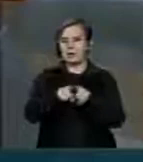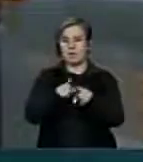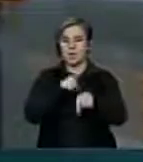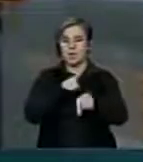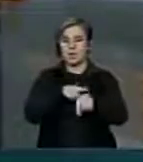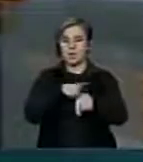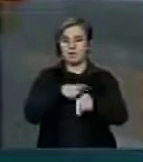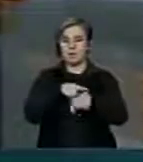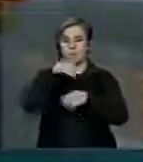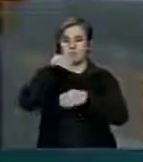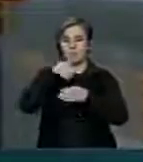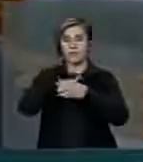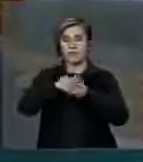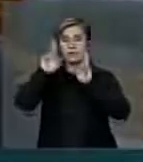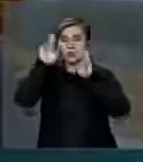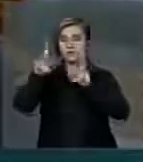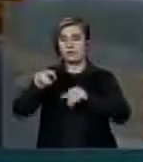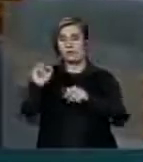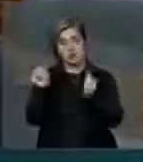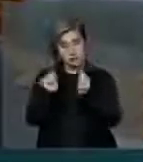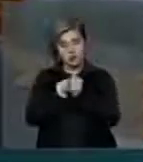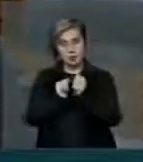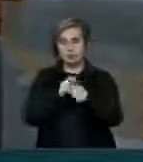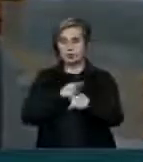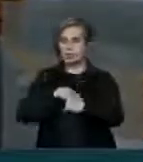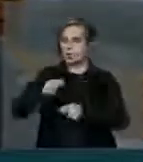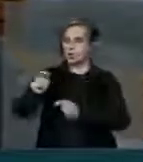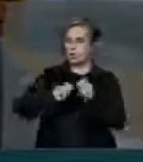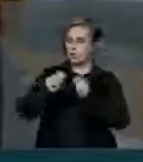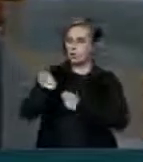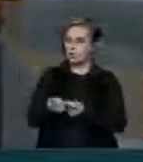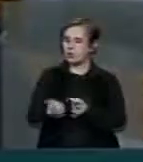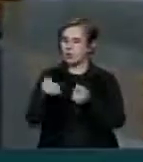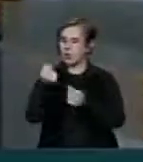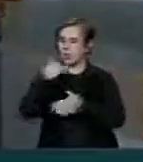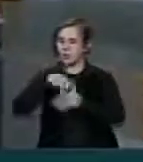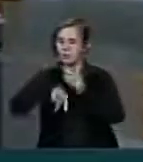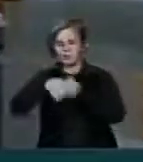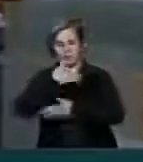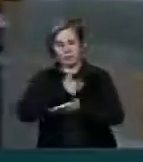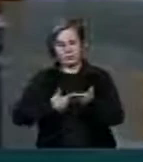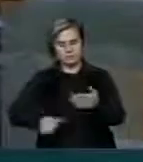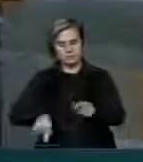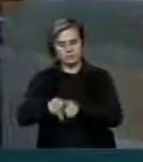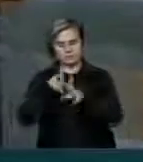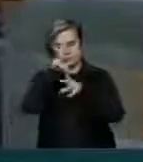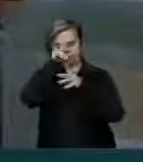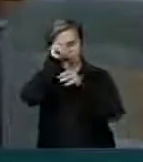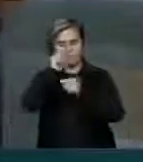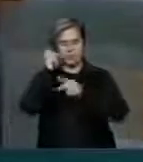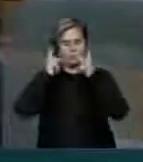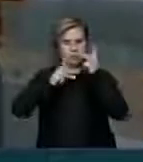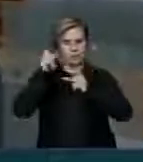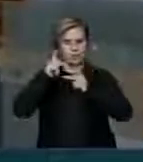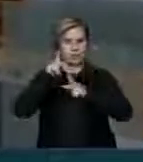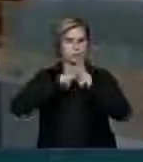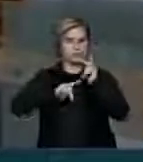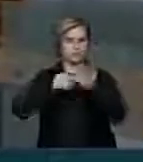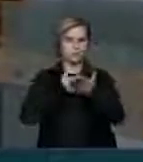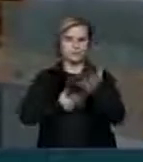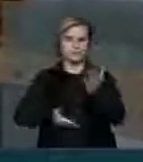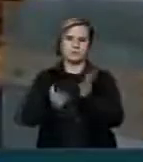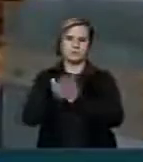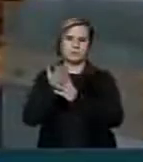Acho primordial para economizar o dinheiro público e para potencializar as políticas públicas através da